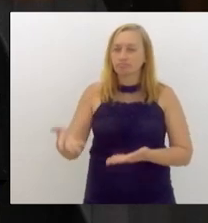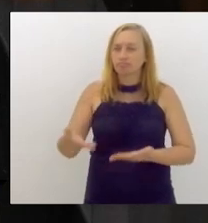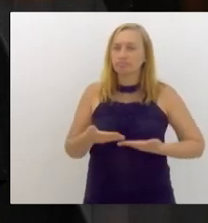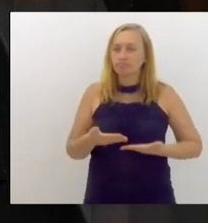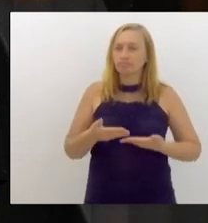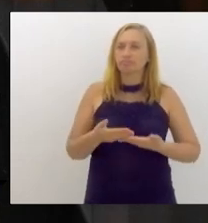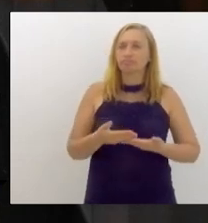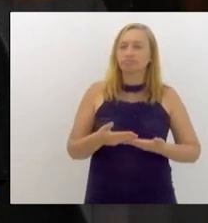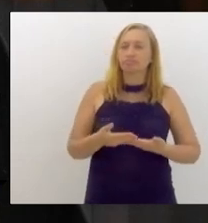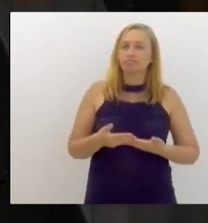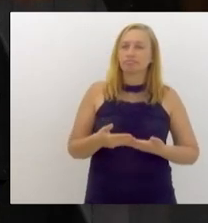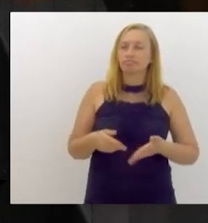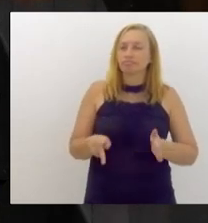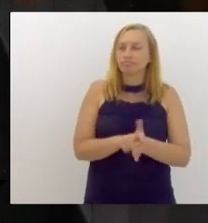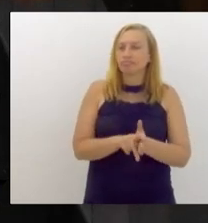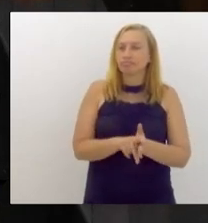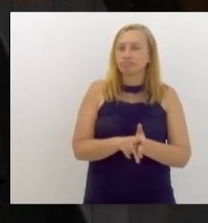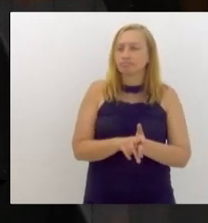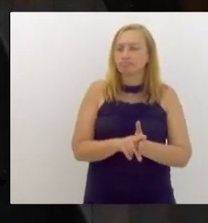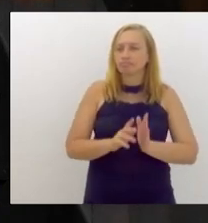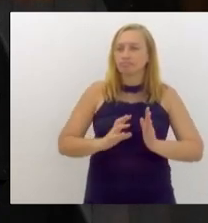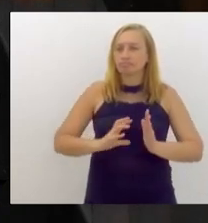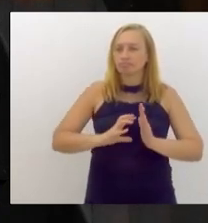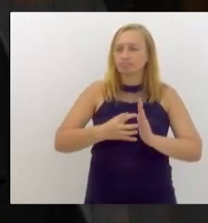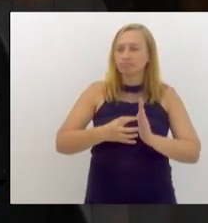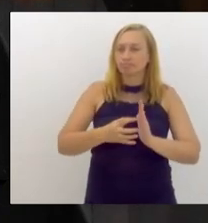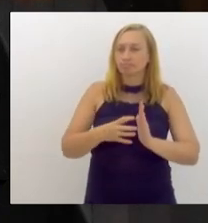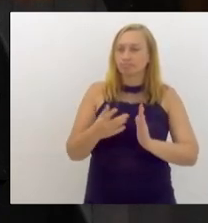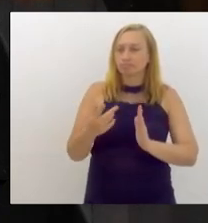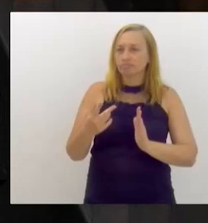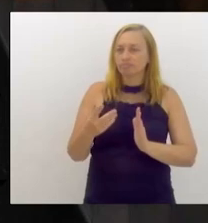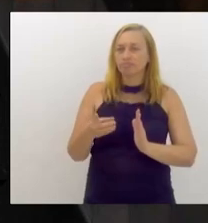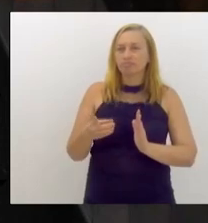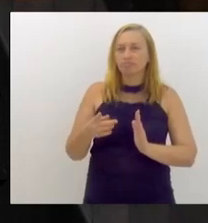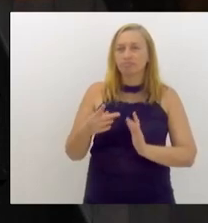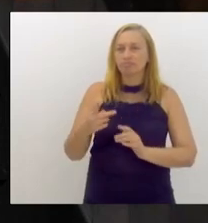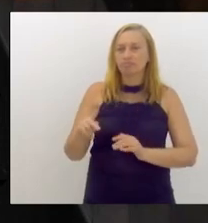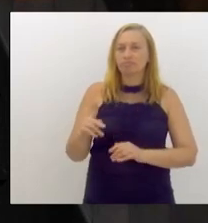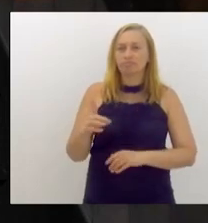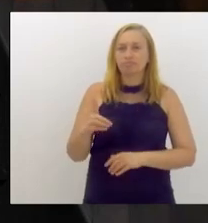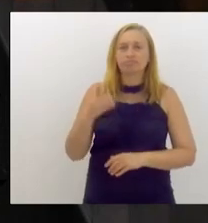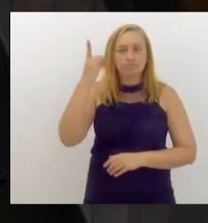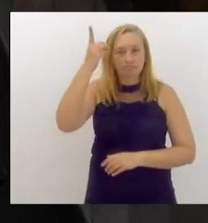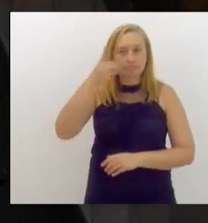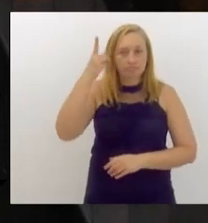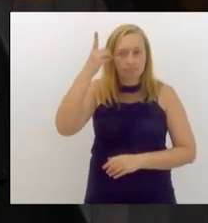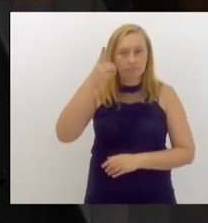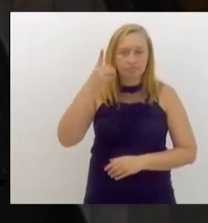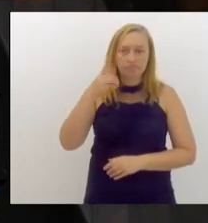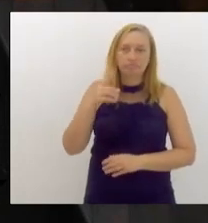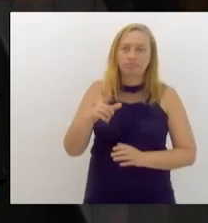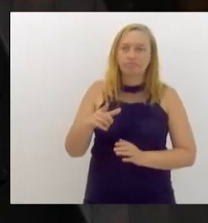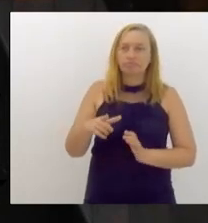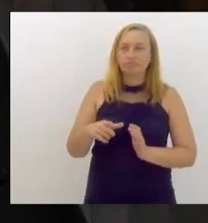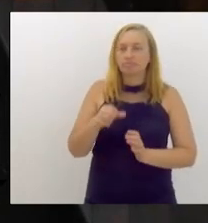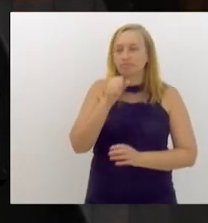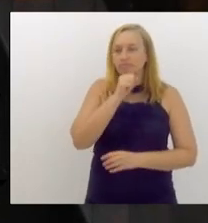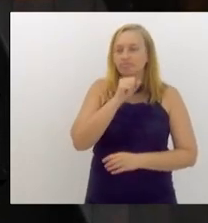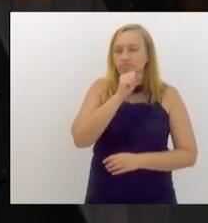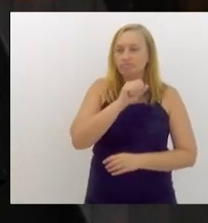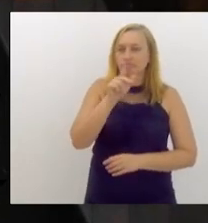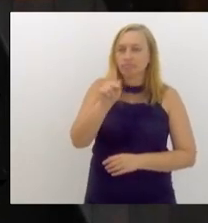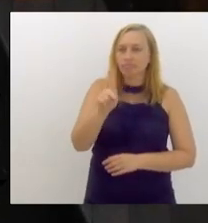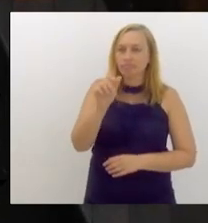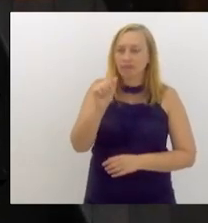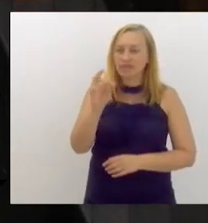naquela eleição, deputado do Pazarte, antigo Pazarte, foram eleitos aqui